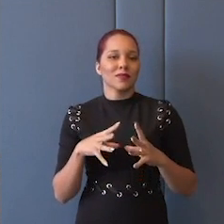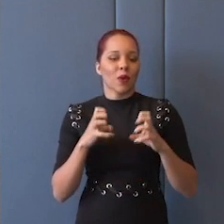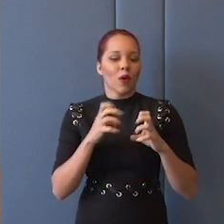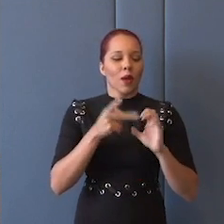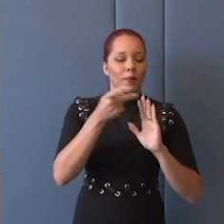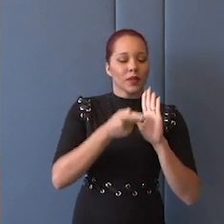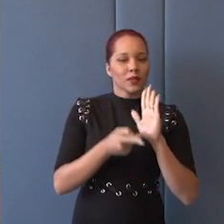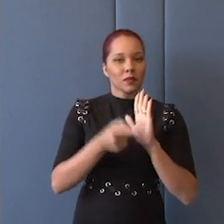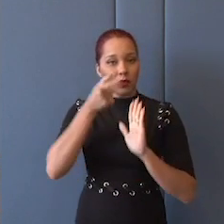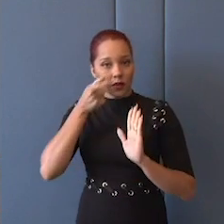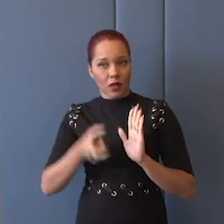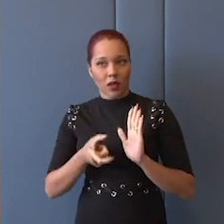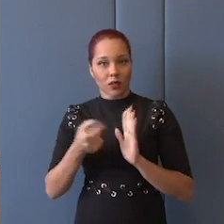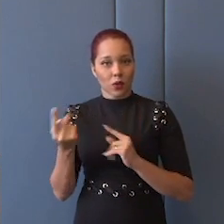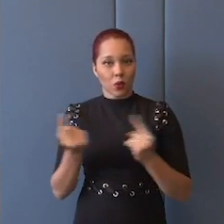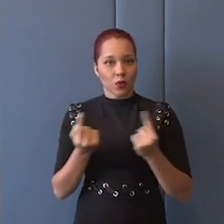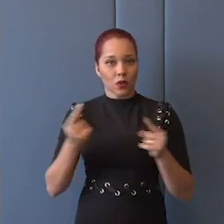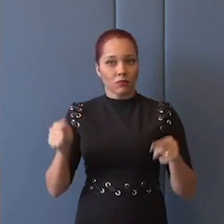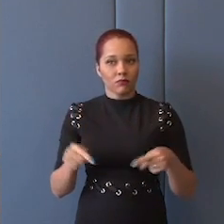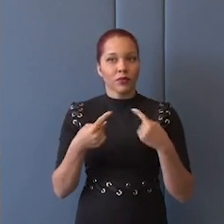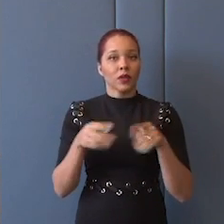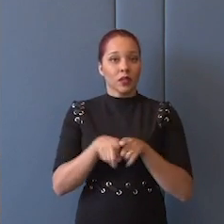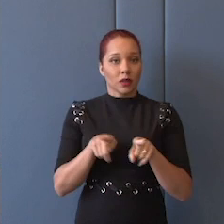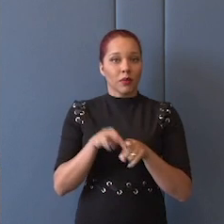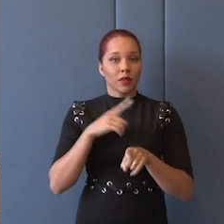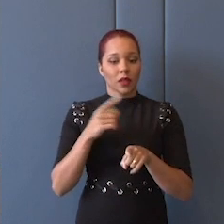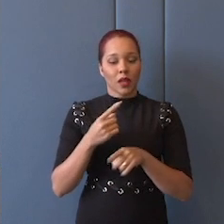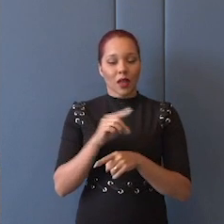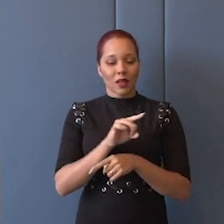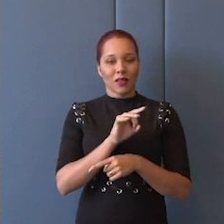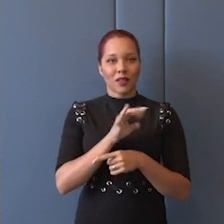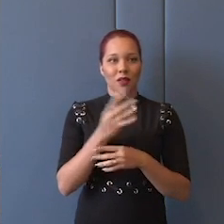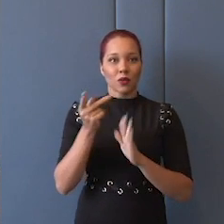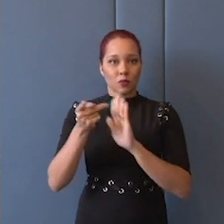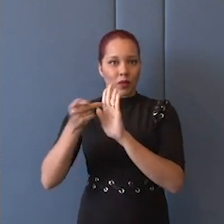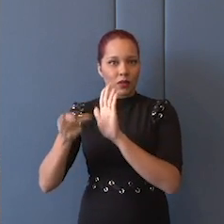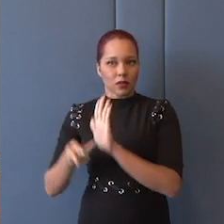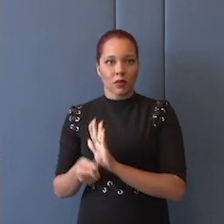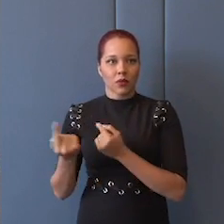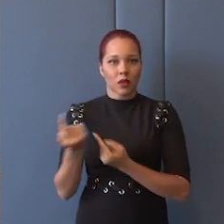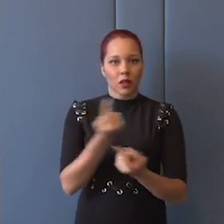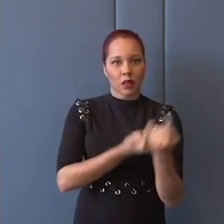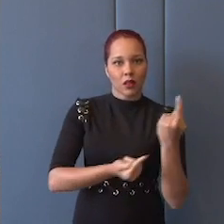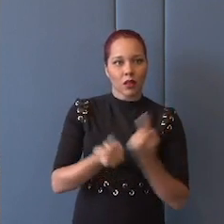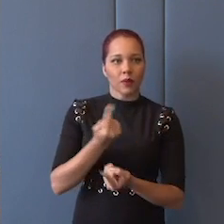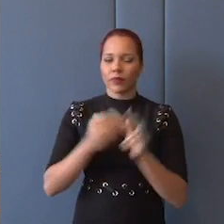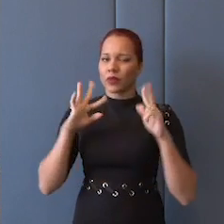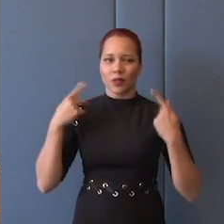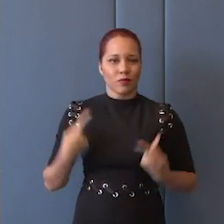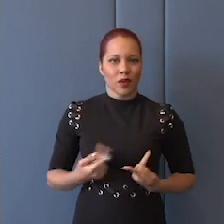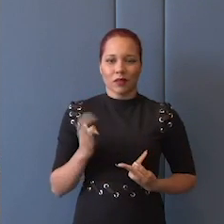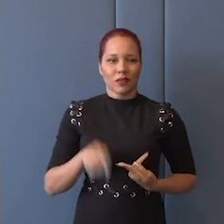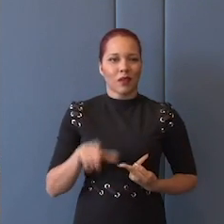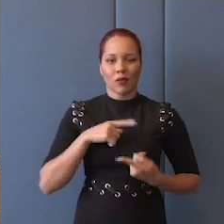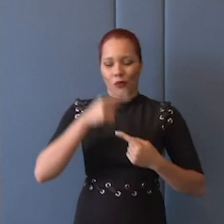princípios e interesses, existe uma tensão também entre os princípios e entre eles, quaisquer princípios e entre eles. O ser humano é assim, o ser humano é